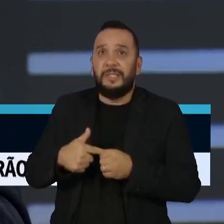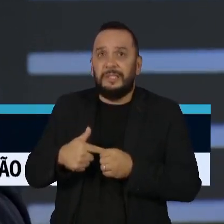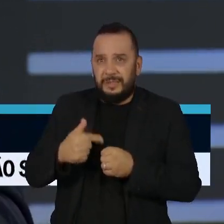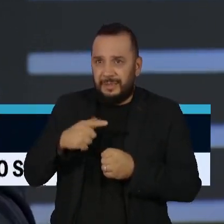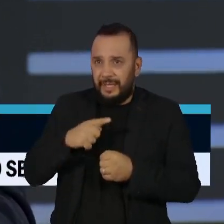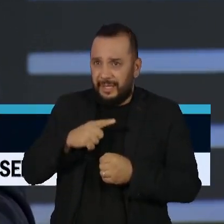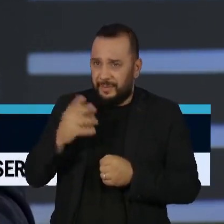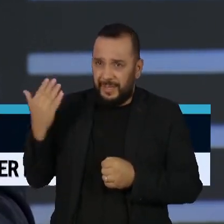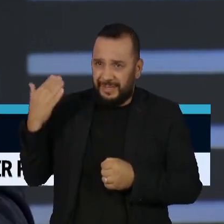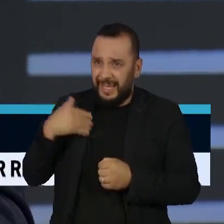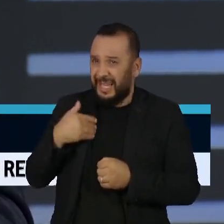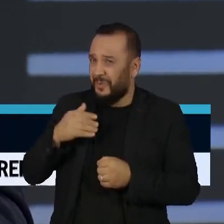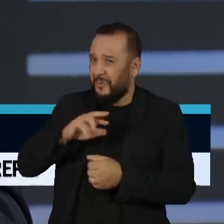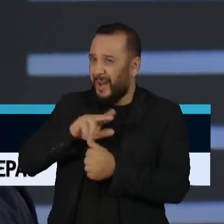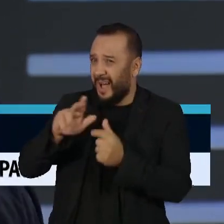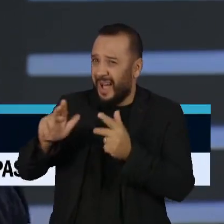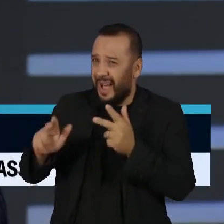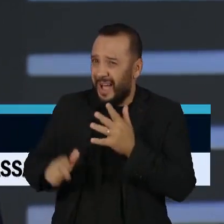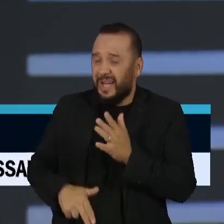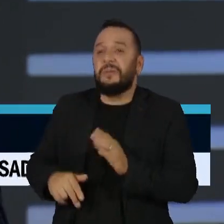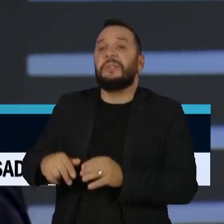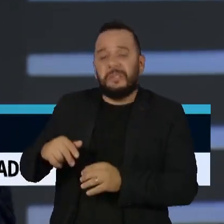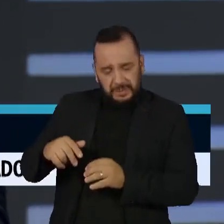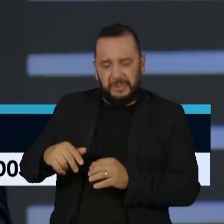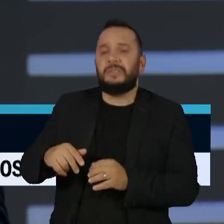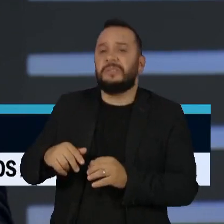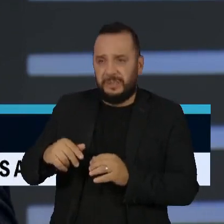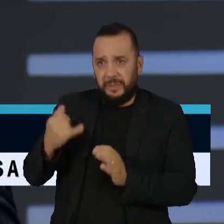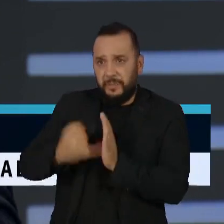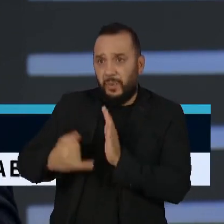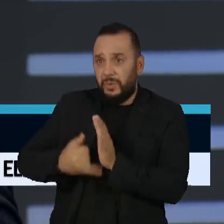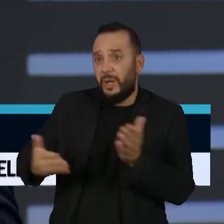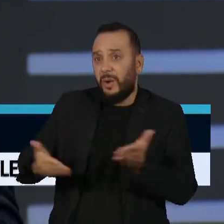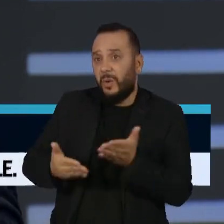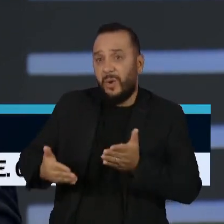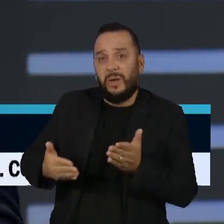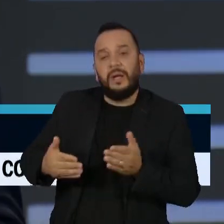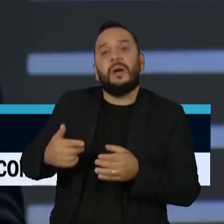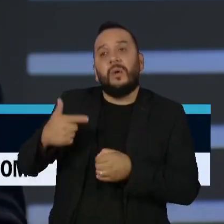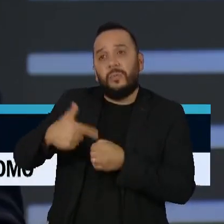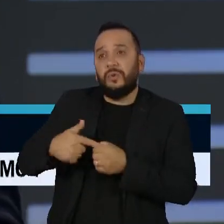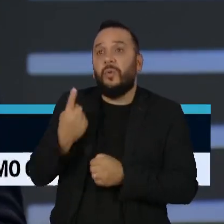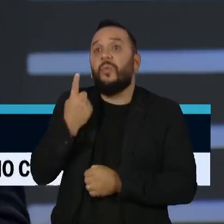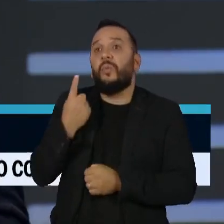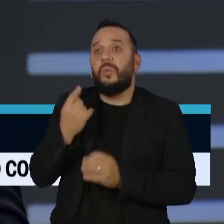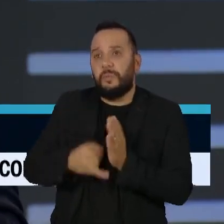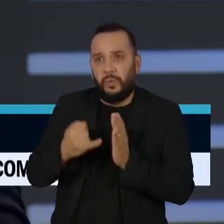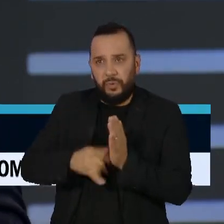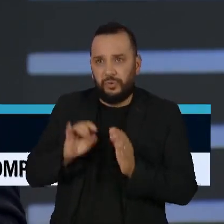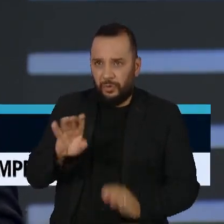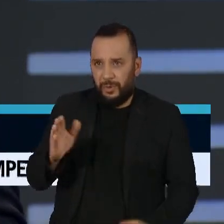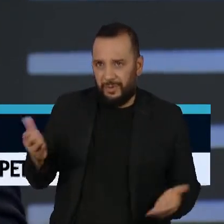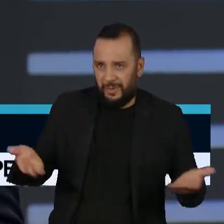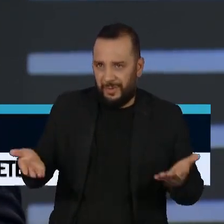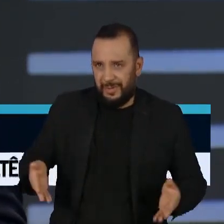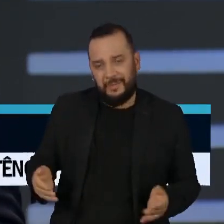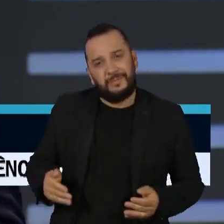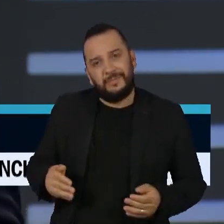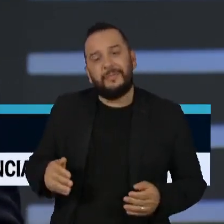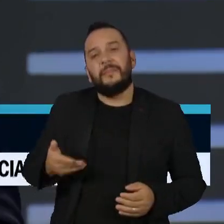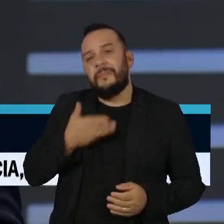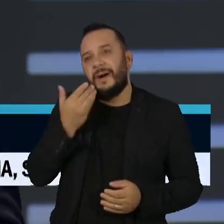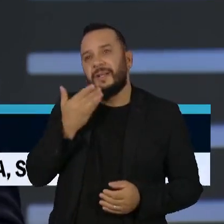cobrança lá no início da cadeia produtiva. Nós vamos chegar lá. Então, tem muita coisa que pode ser feita antes da reforma. Agora, primeiro, não vai